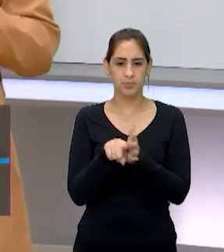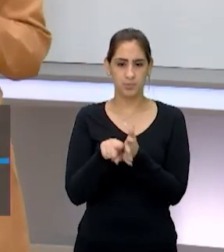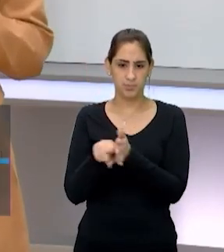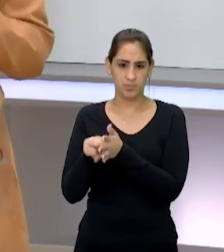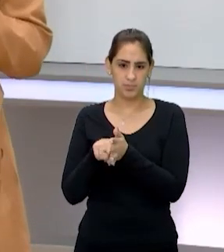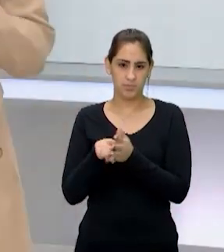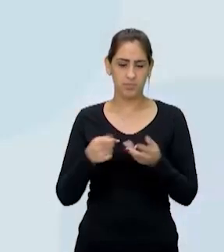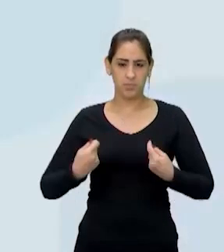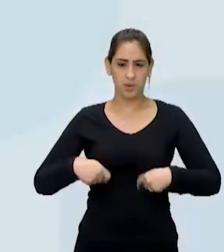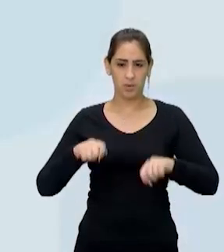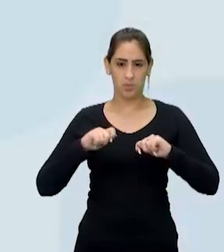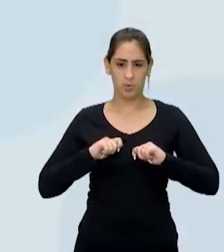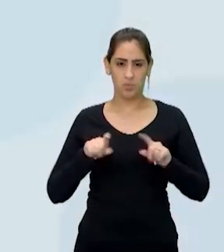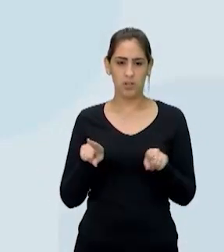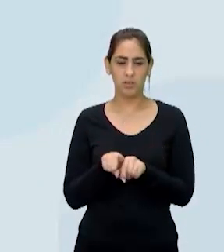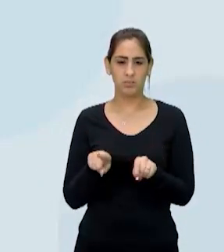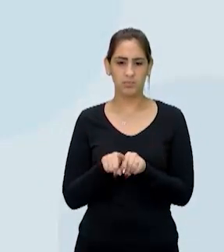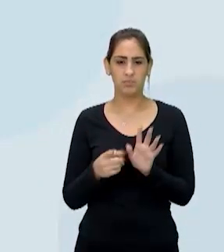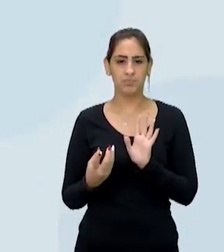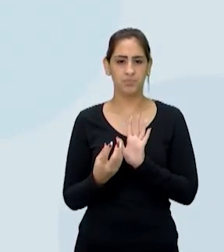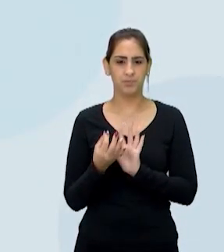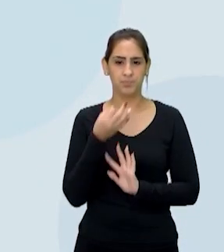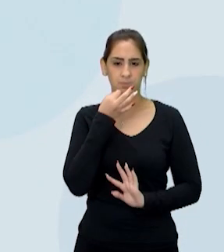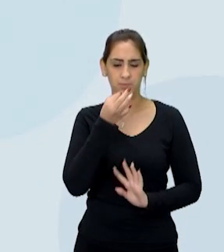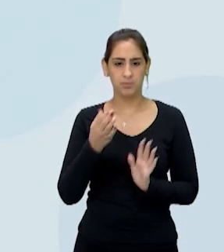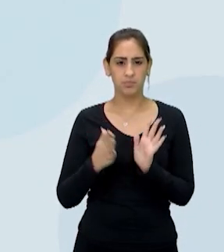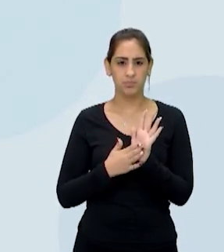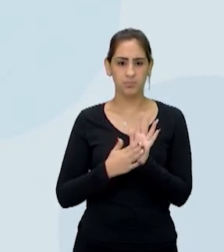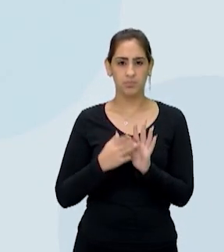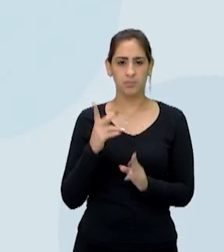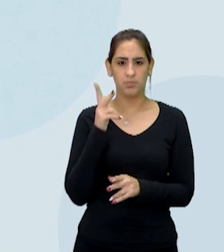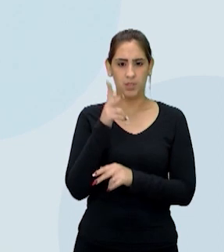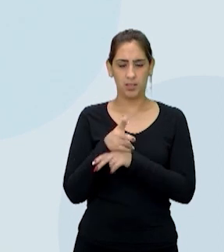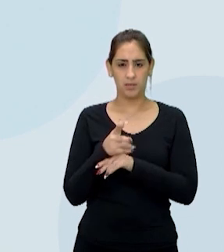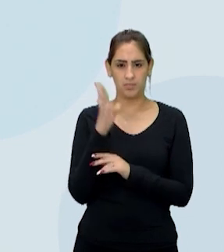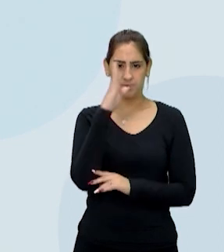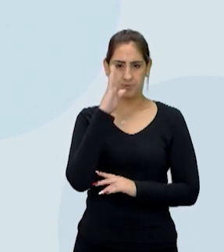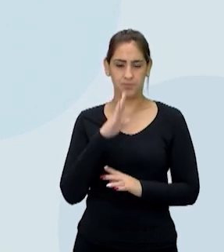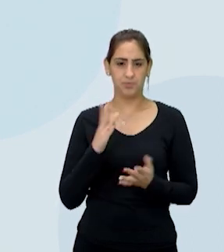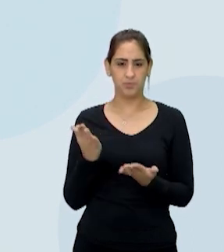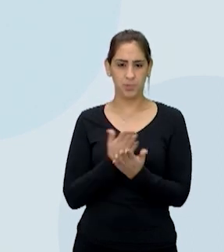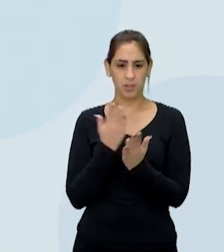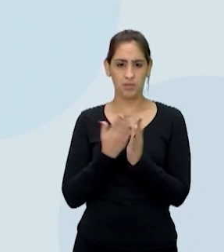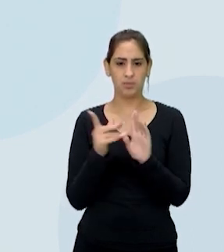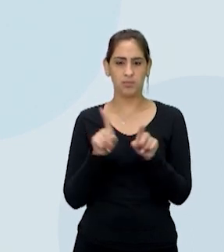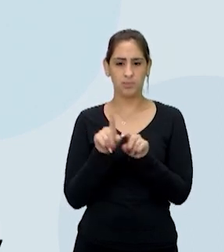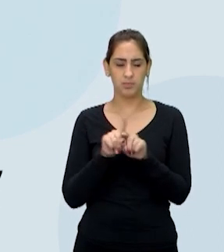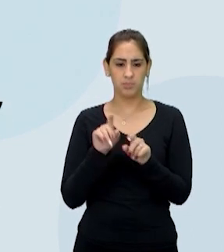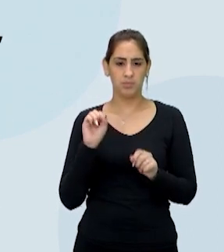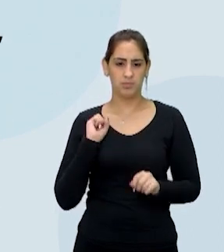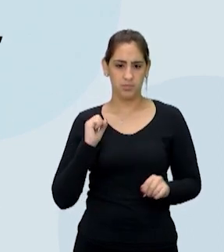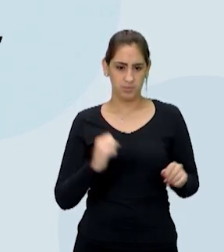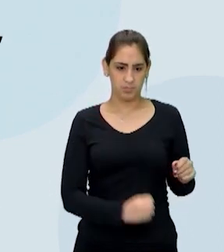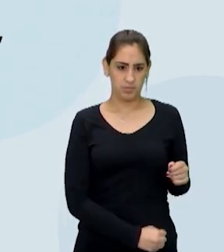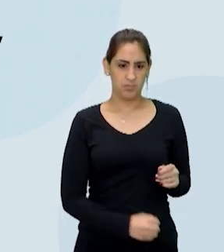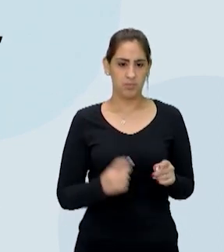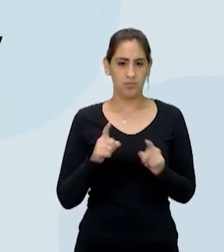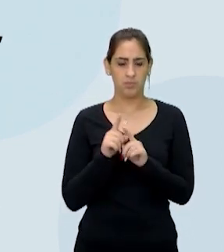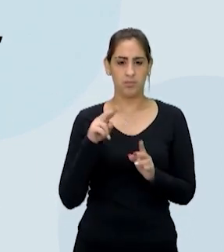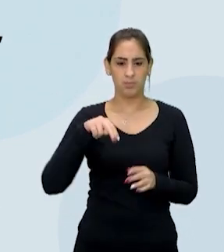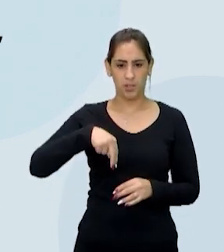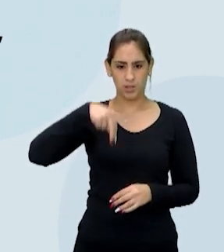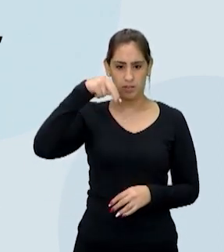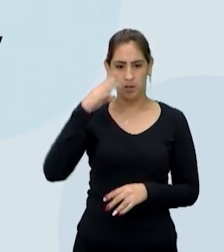Econômicas, né, encomendou aí pela Câmara Brasileira do Livro e pelo Sindicato Nacional dos Editores do Livro,